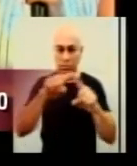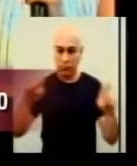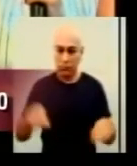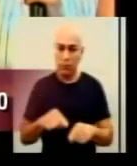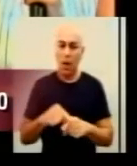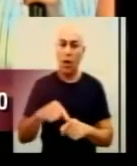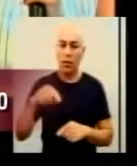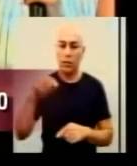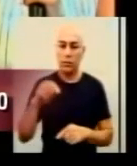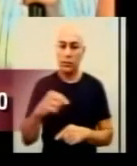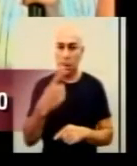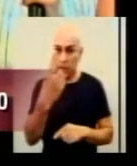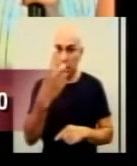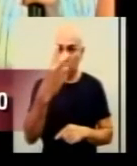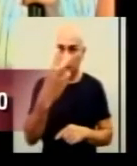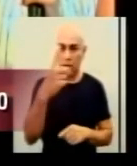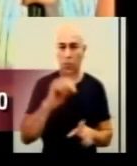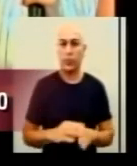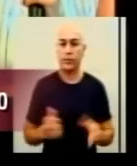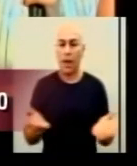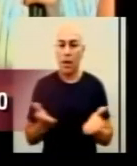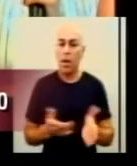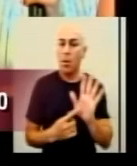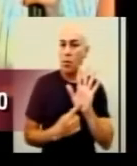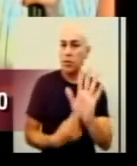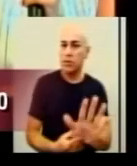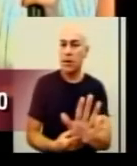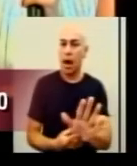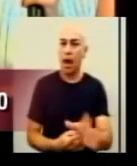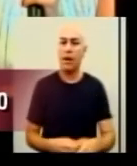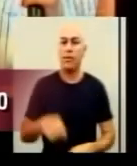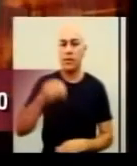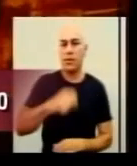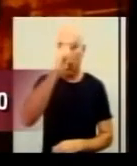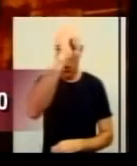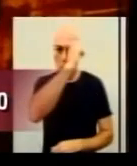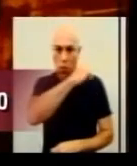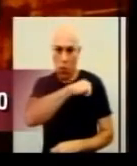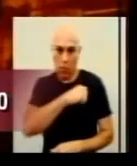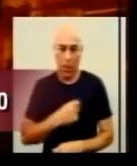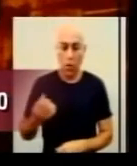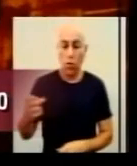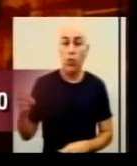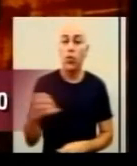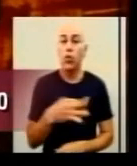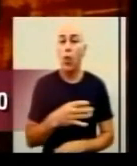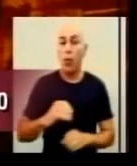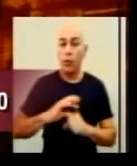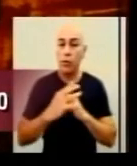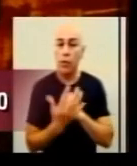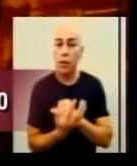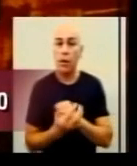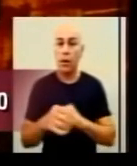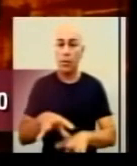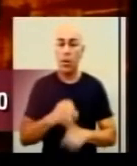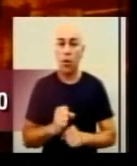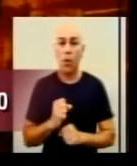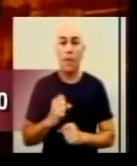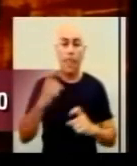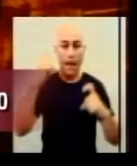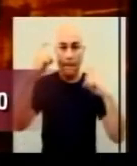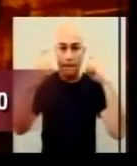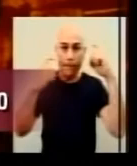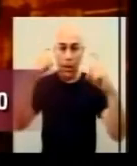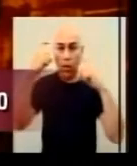situação, né? Epidemiológica do município que a gente queria demonstrar para vocês. E aí fica assim ainda, né? A preocupação